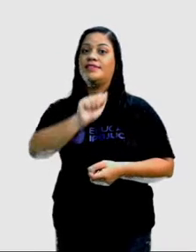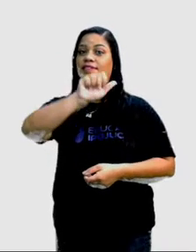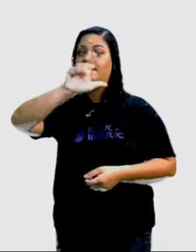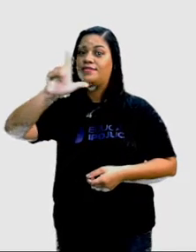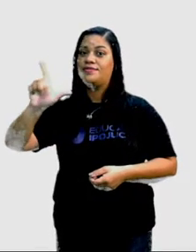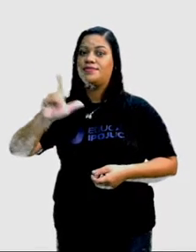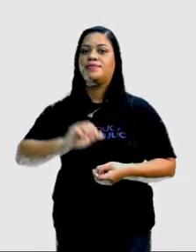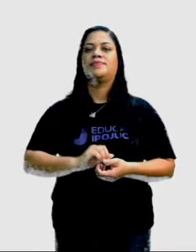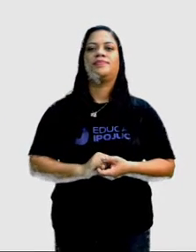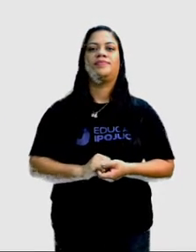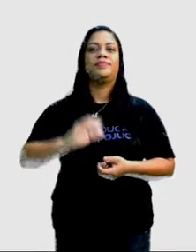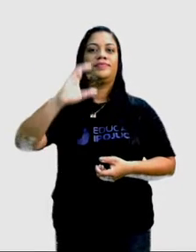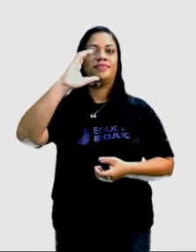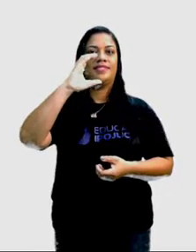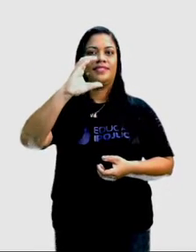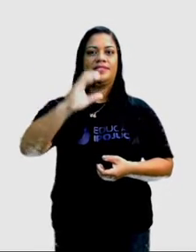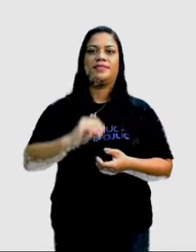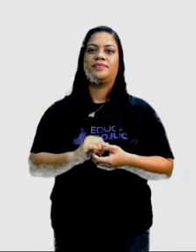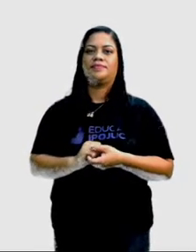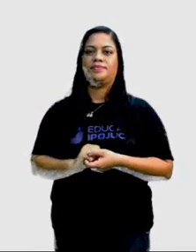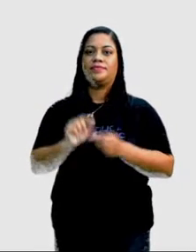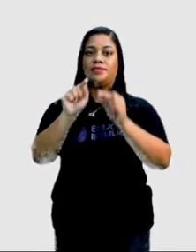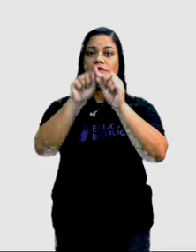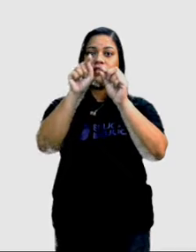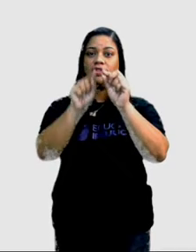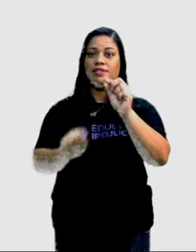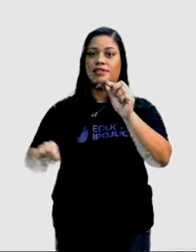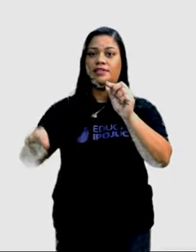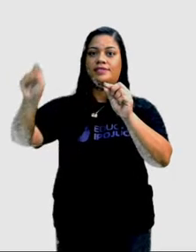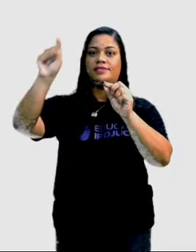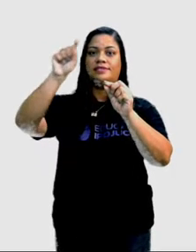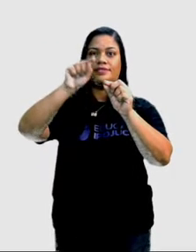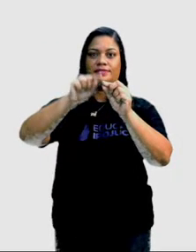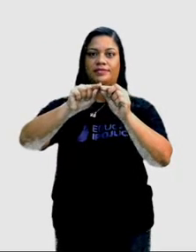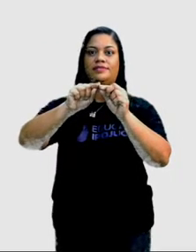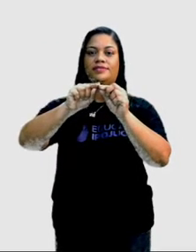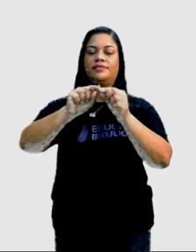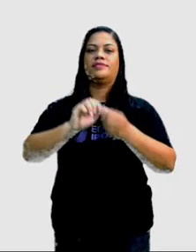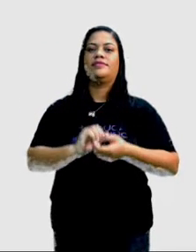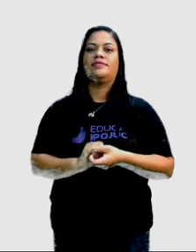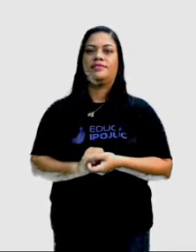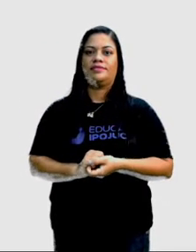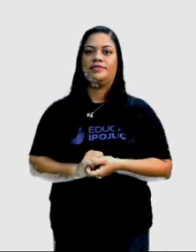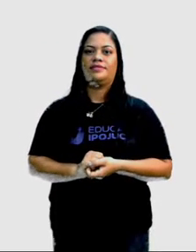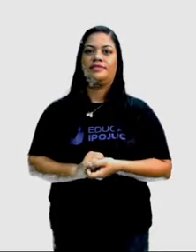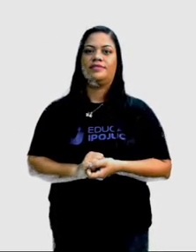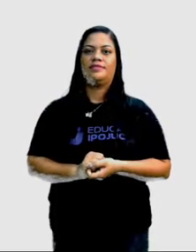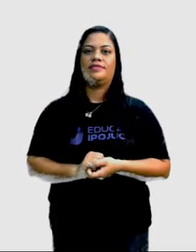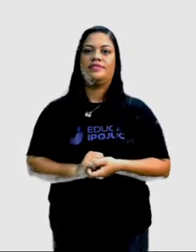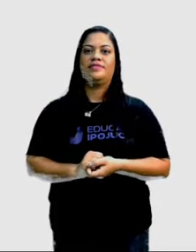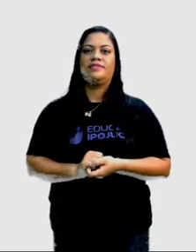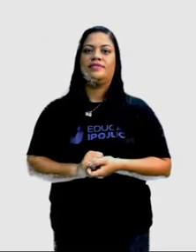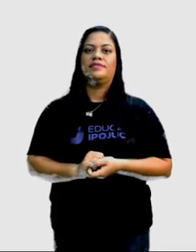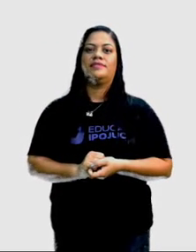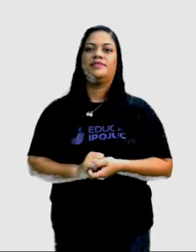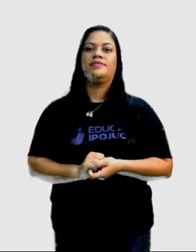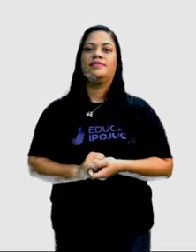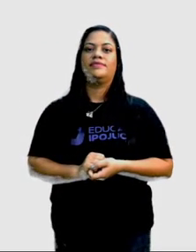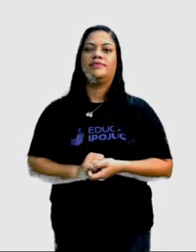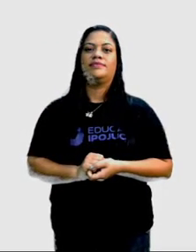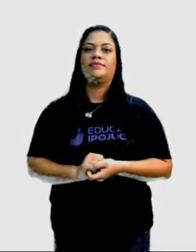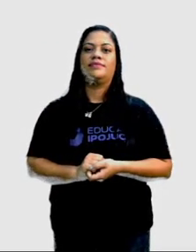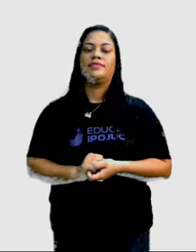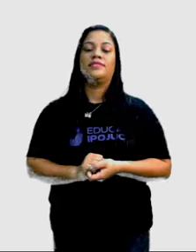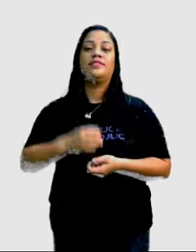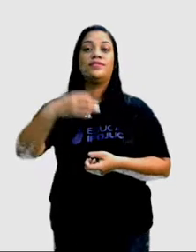azul, letra C. O círculo, a partezinha de dentro, é uma região. Então,